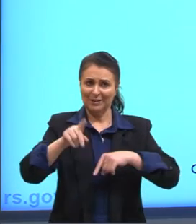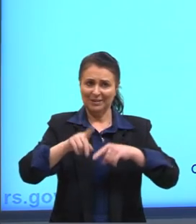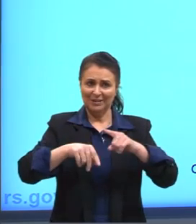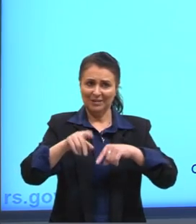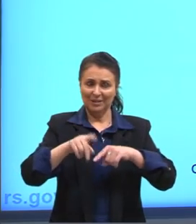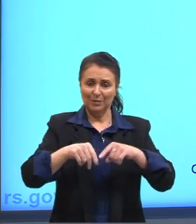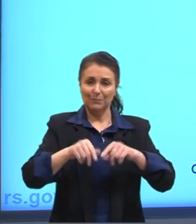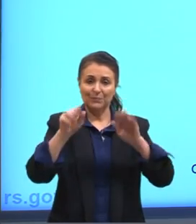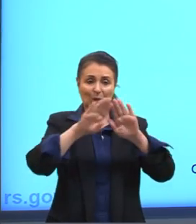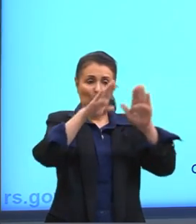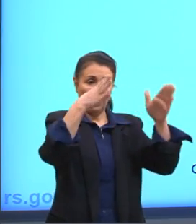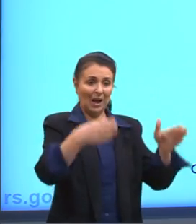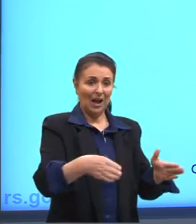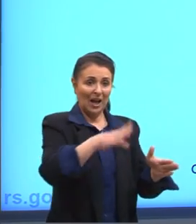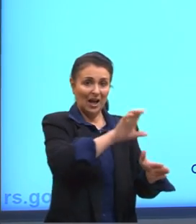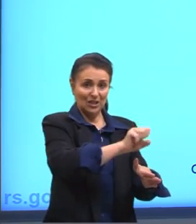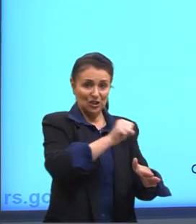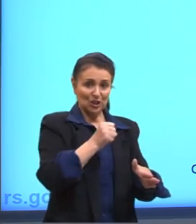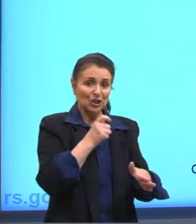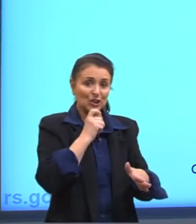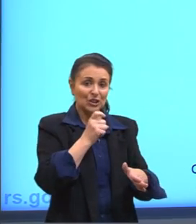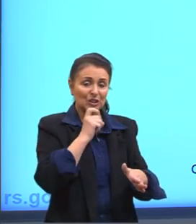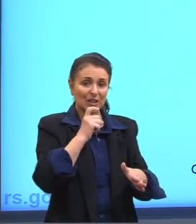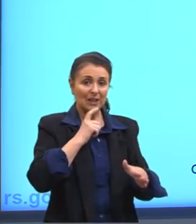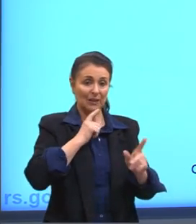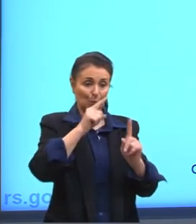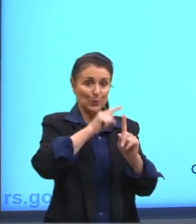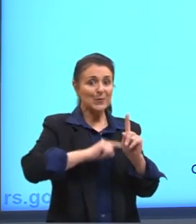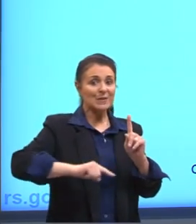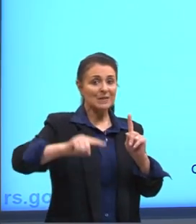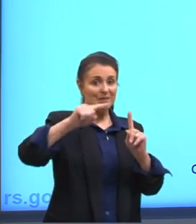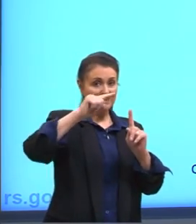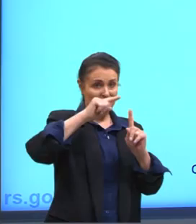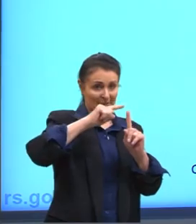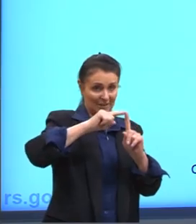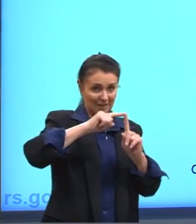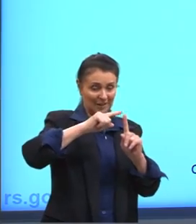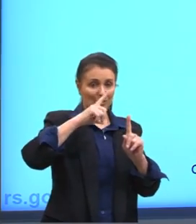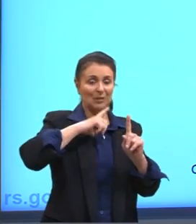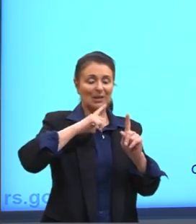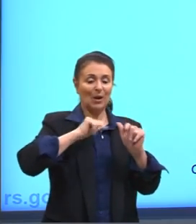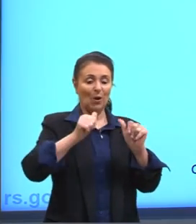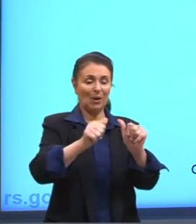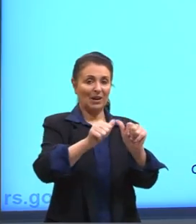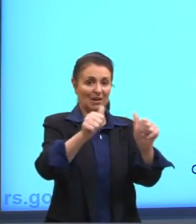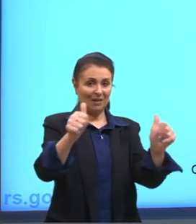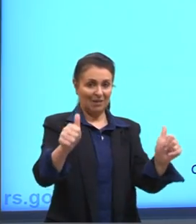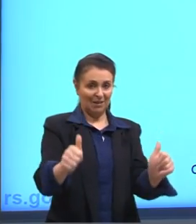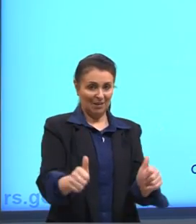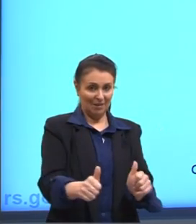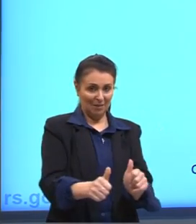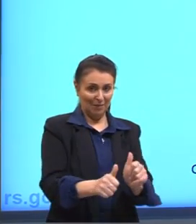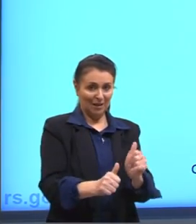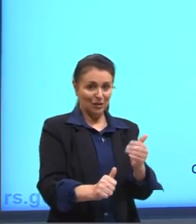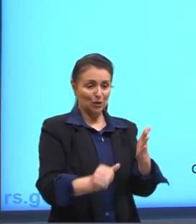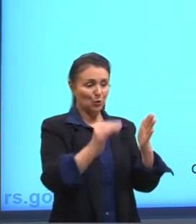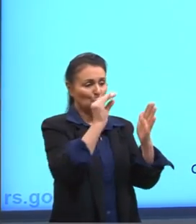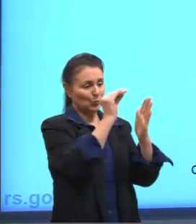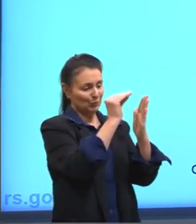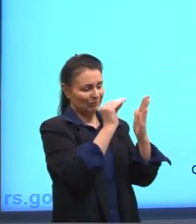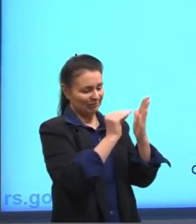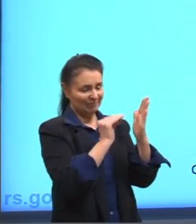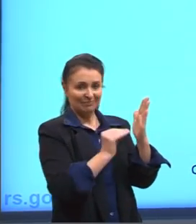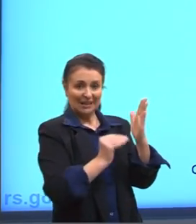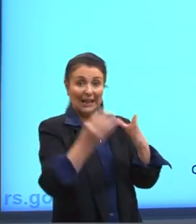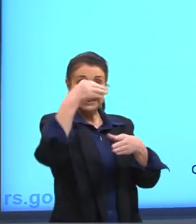Então, a geladeira, ela opera em ciclos. Aqui a gente tem uma imagem, né? De todas as partes da geladeira, como que ela é